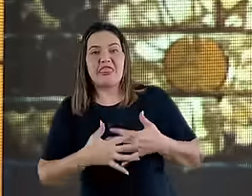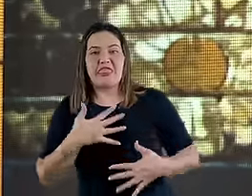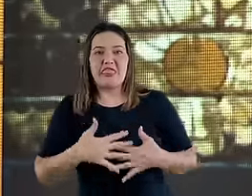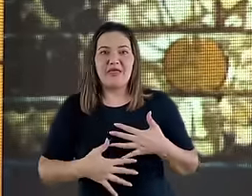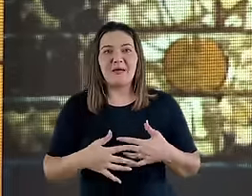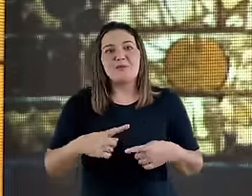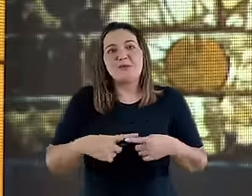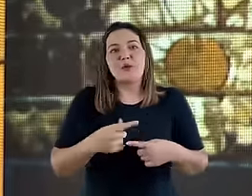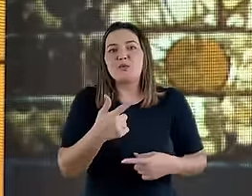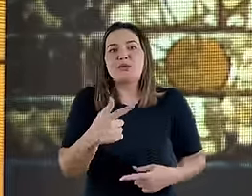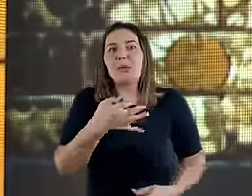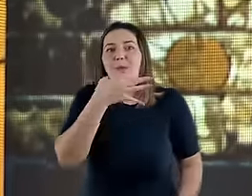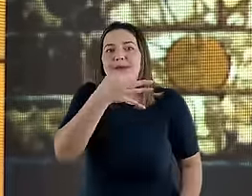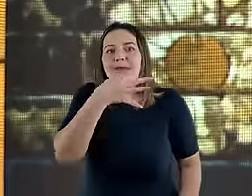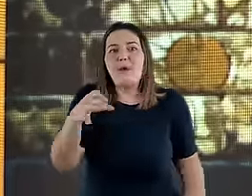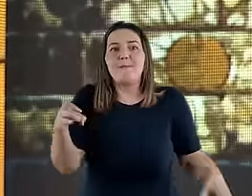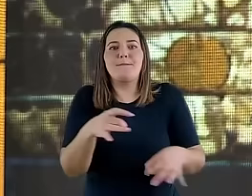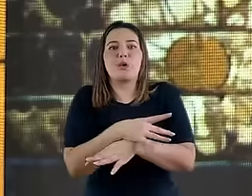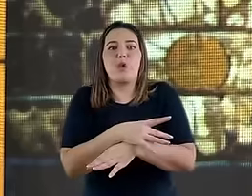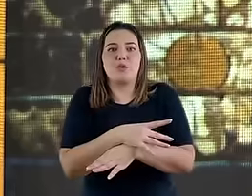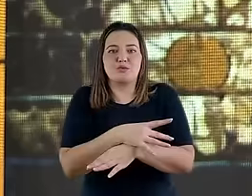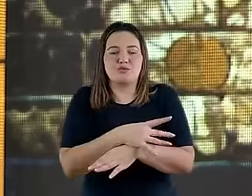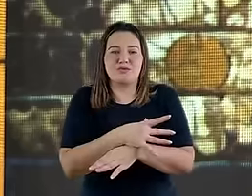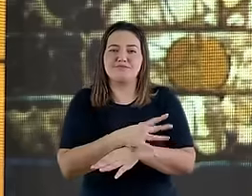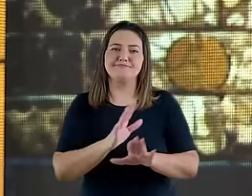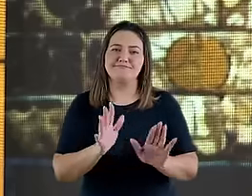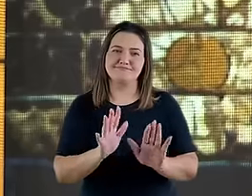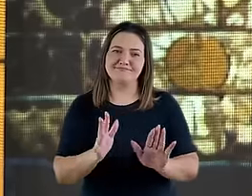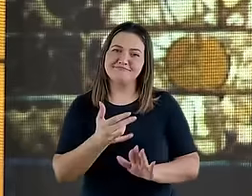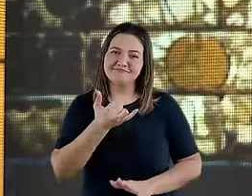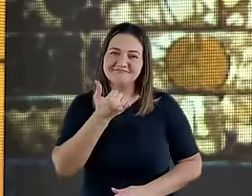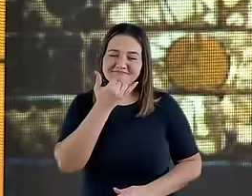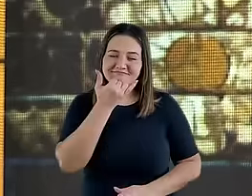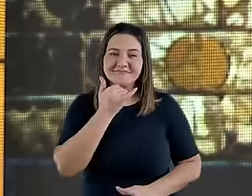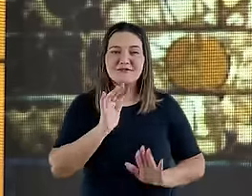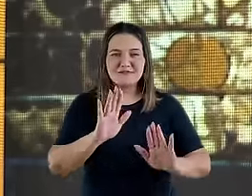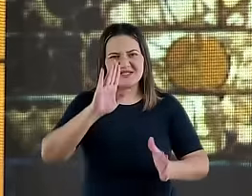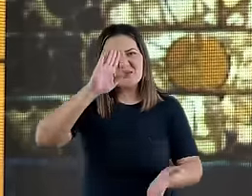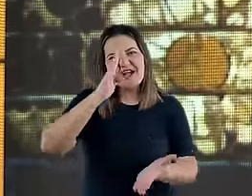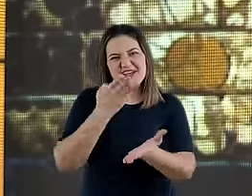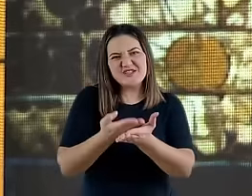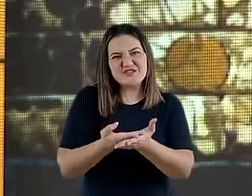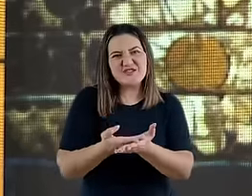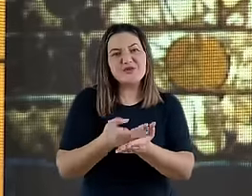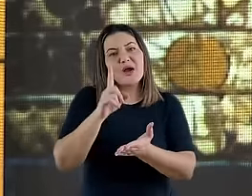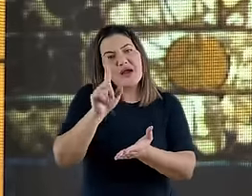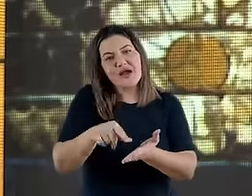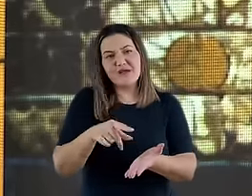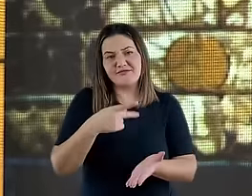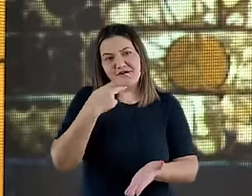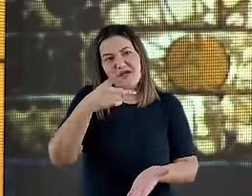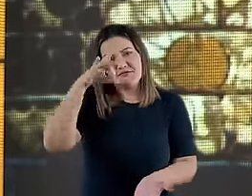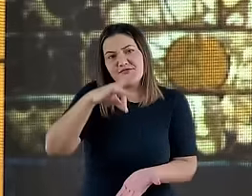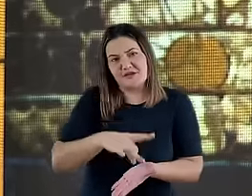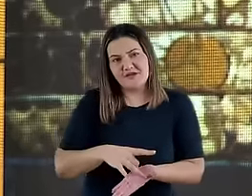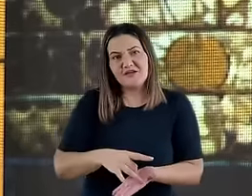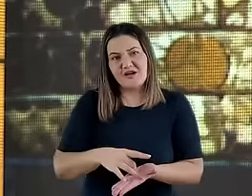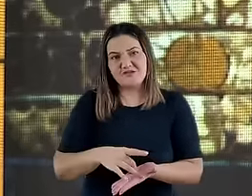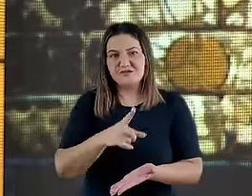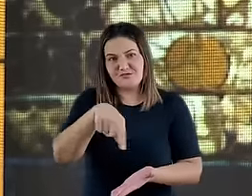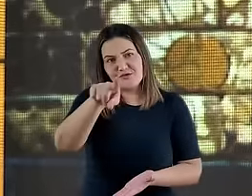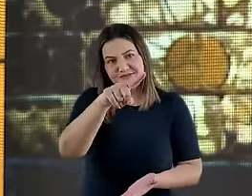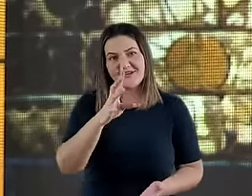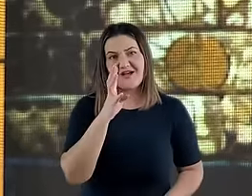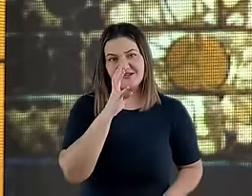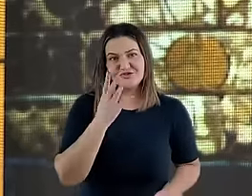tenho a opinião fechada sobre esta última parte do livro, Mas eu creio que é uma questão de honestidade para com você que